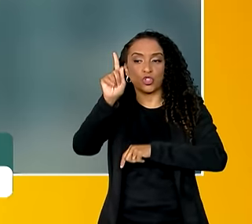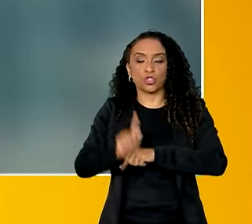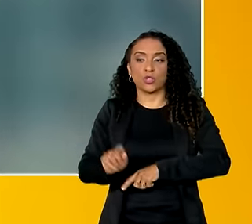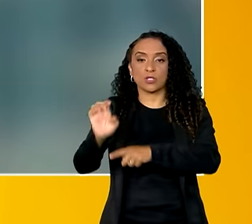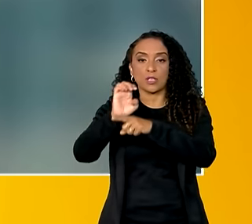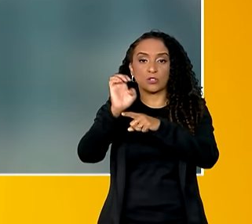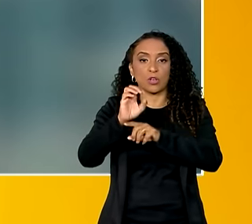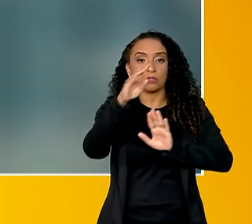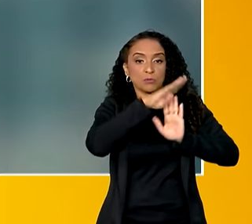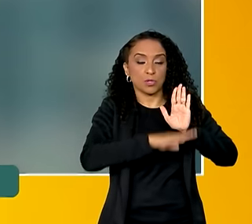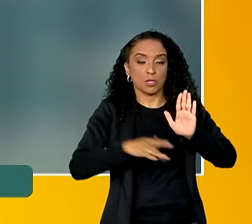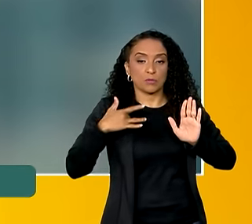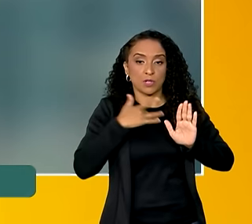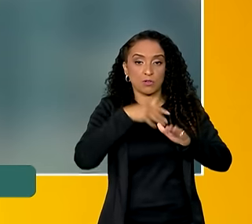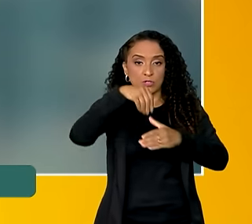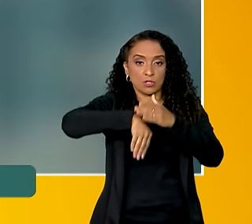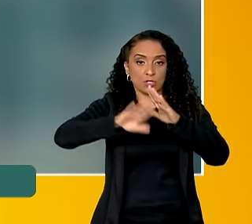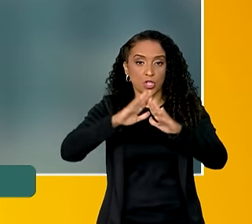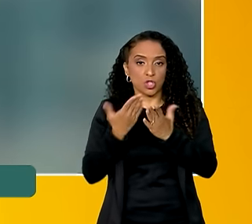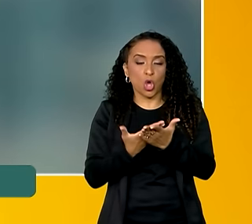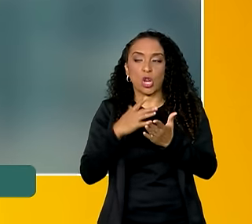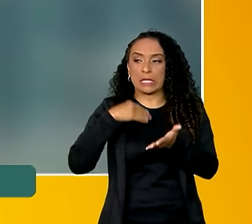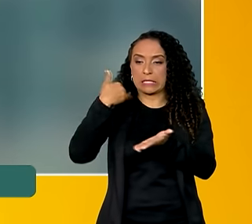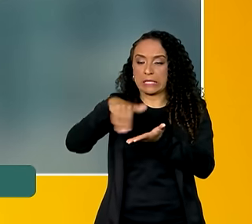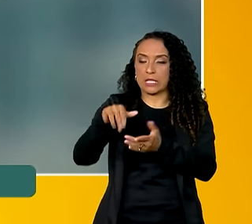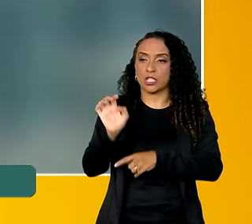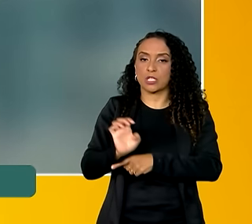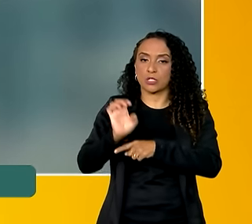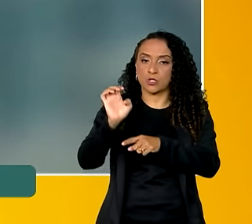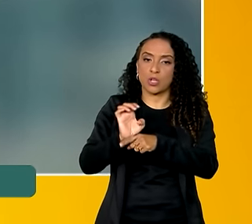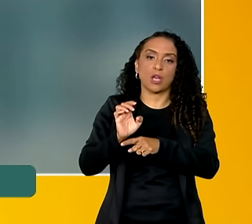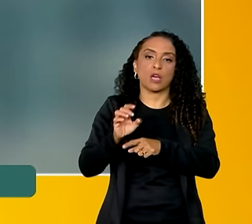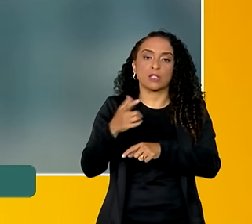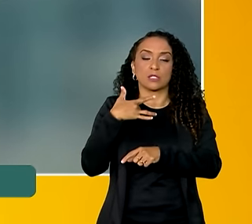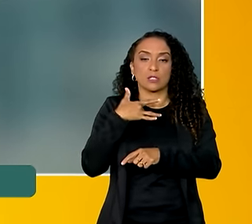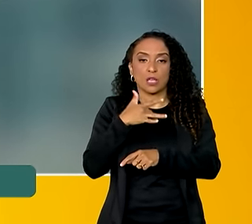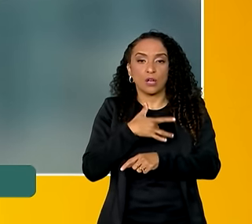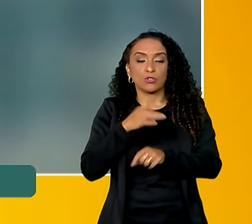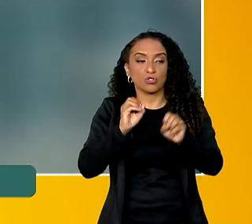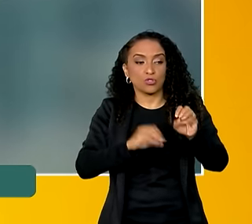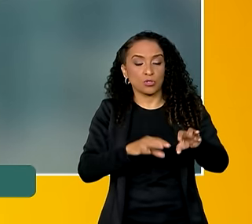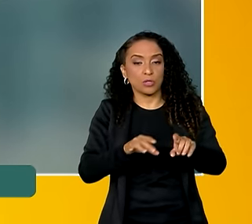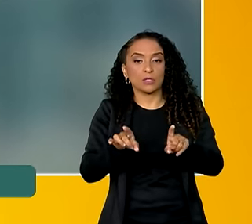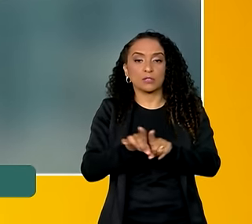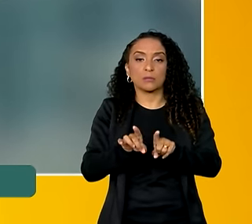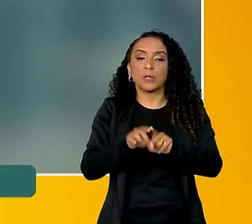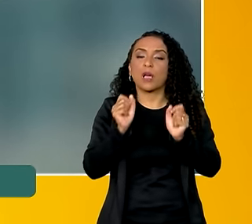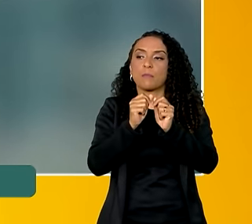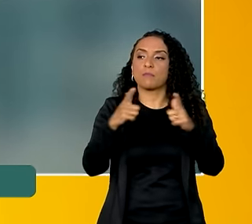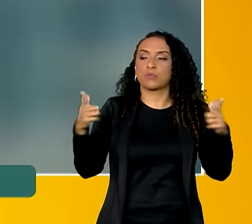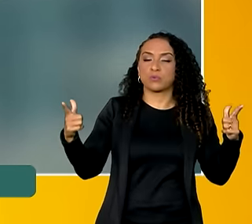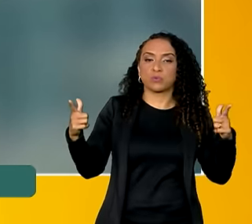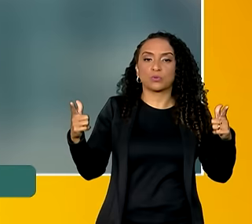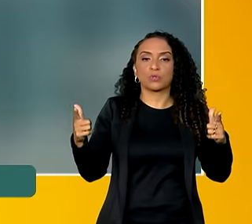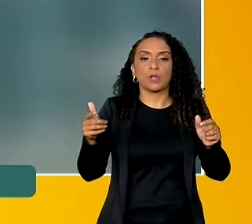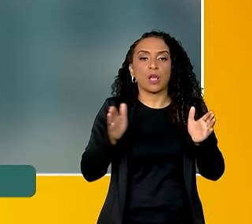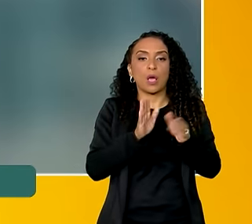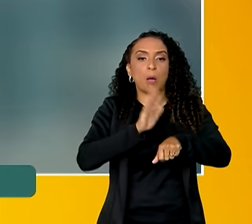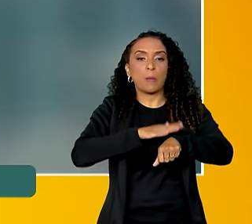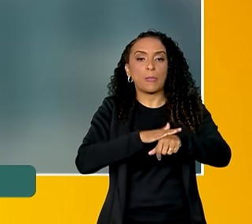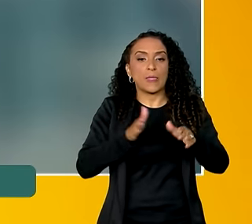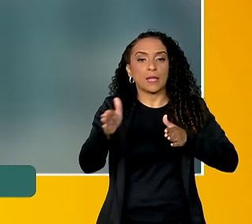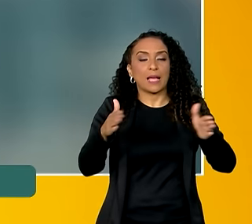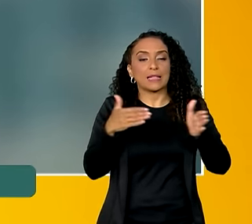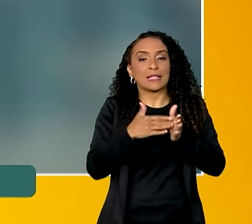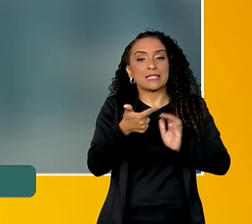Programa Saúde na Escola, que envolve as secretarias estaduais de Saúde e de Educação, para ampliar esse prazo até o dia